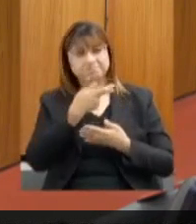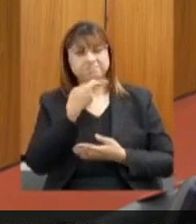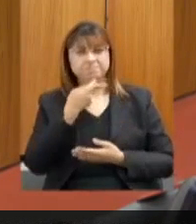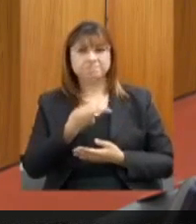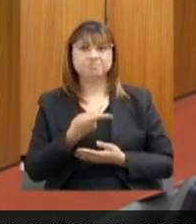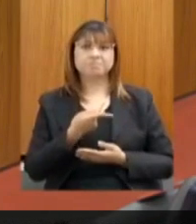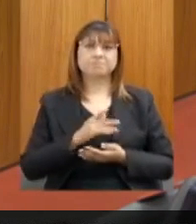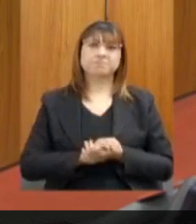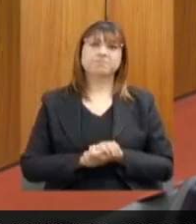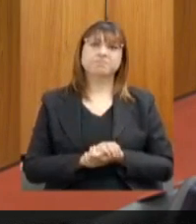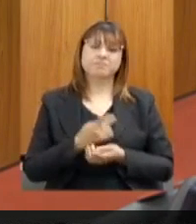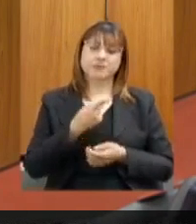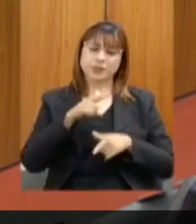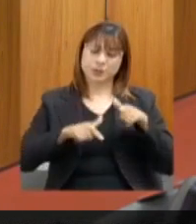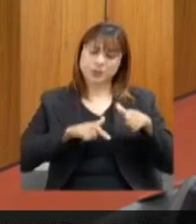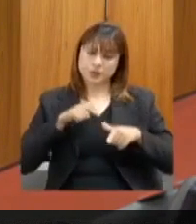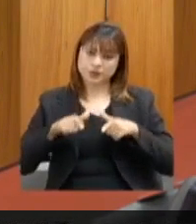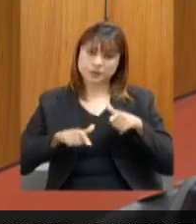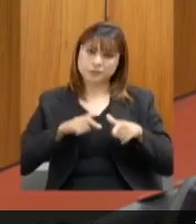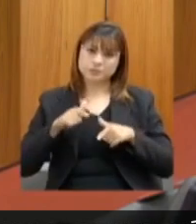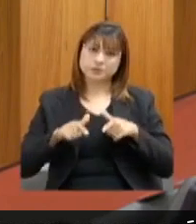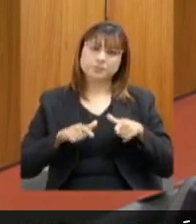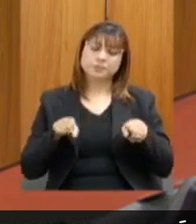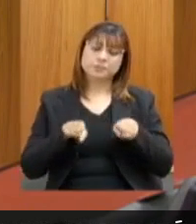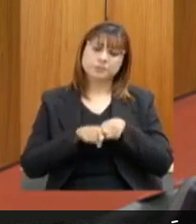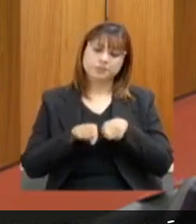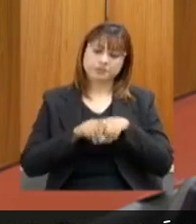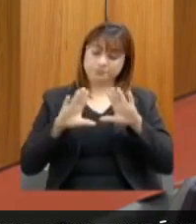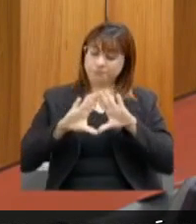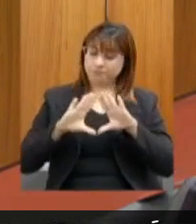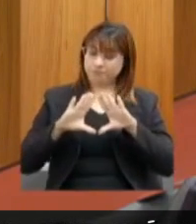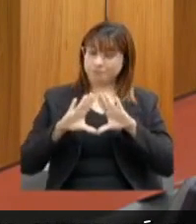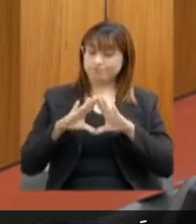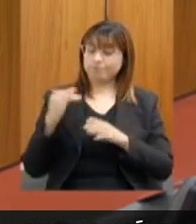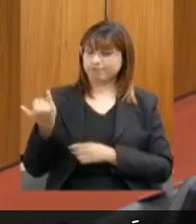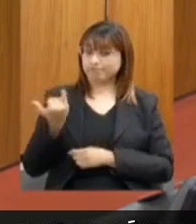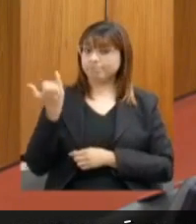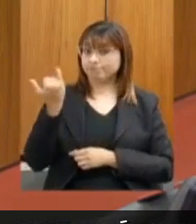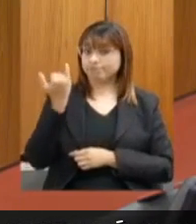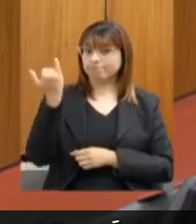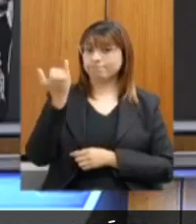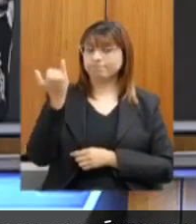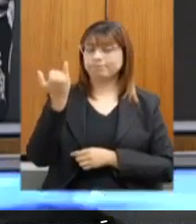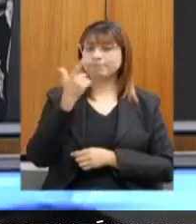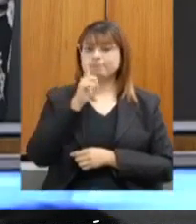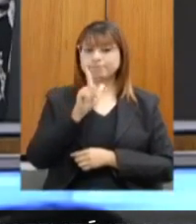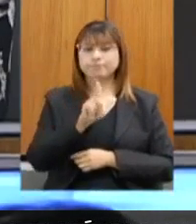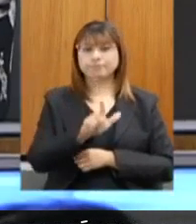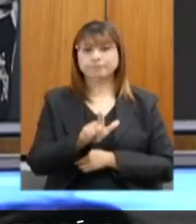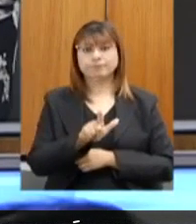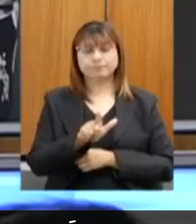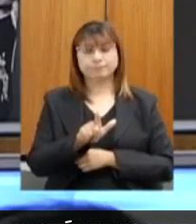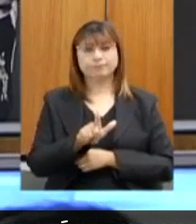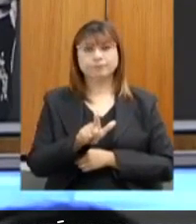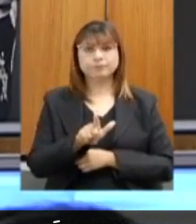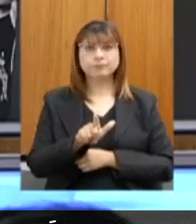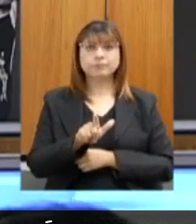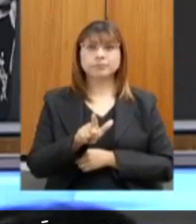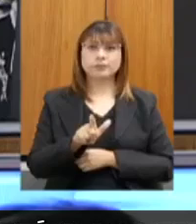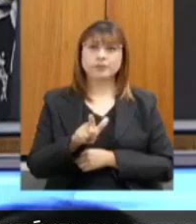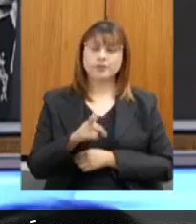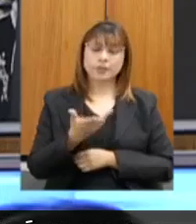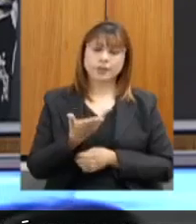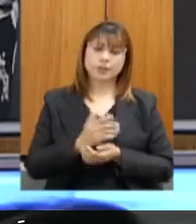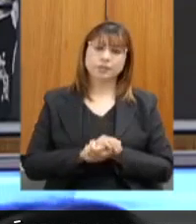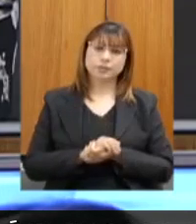e o seu trabalho e dessa casa tem sido muito importante para o reposicionamento do Estado de Minas Gerais em